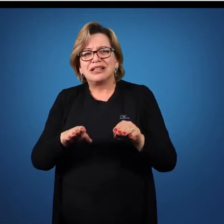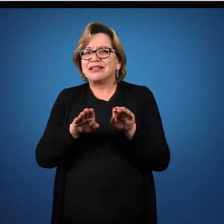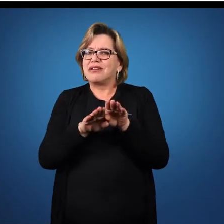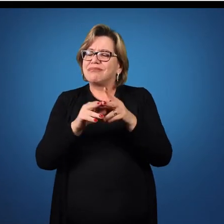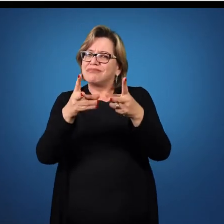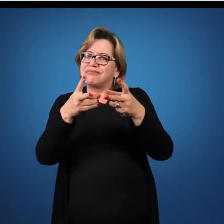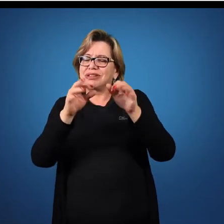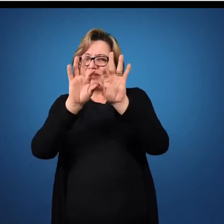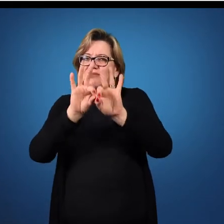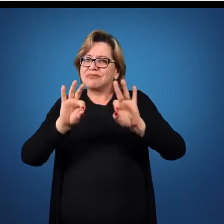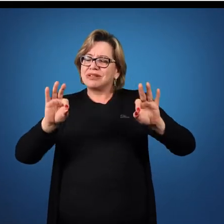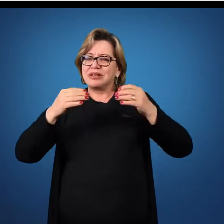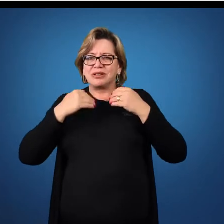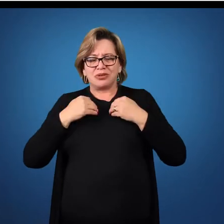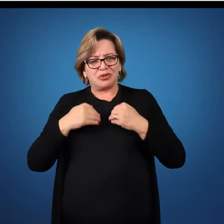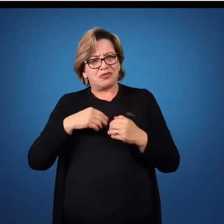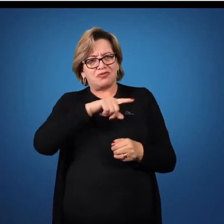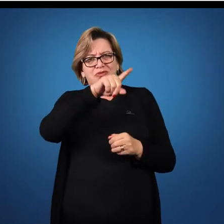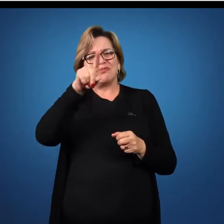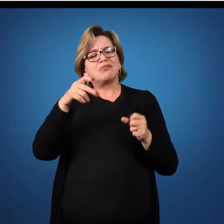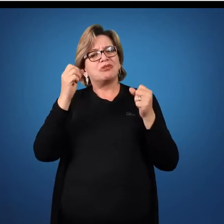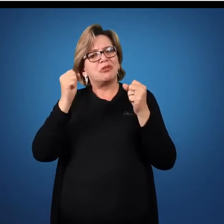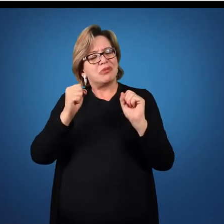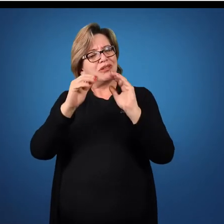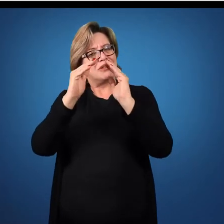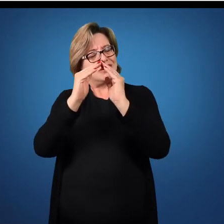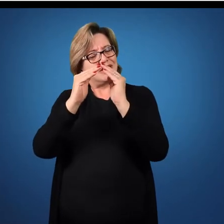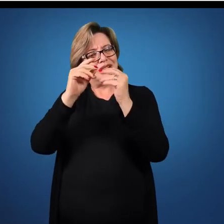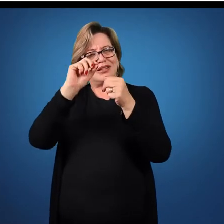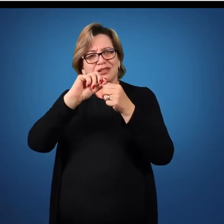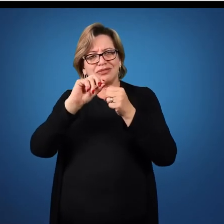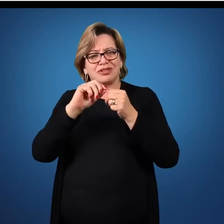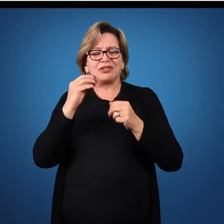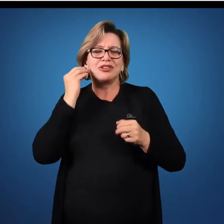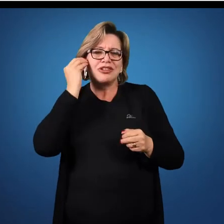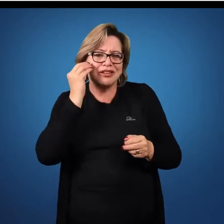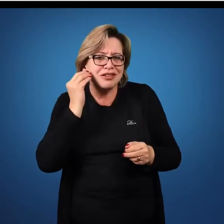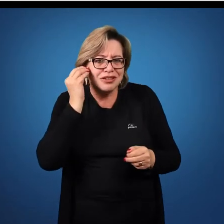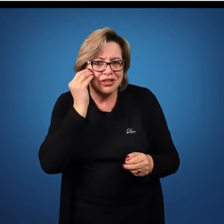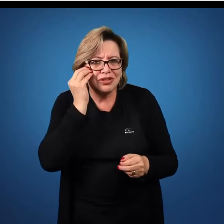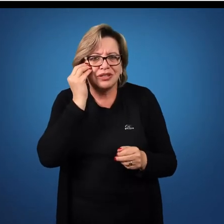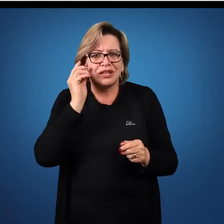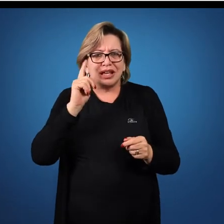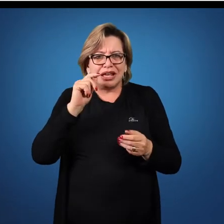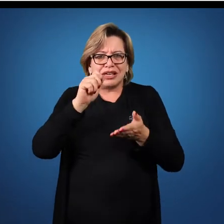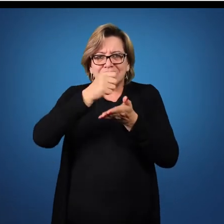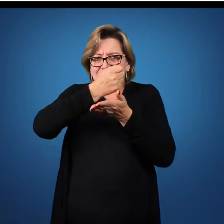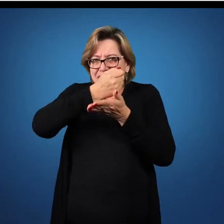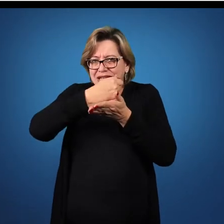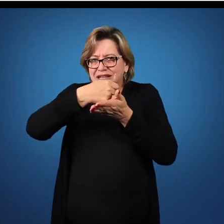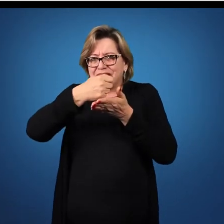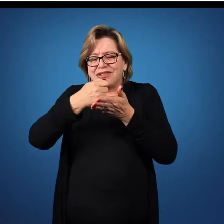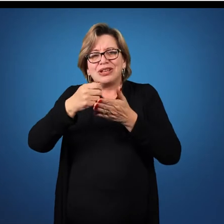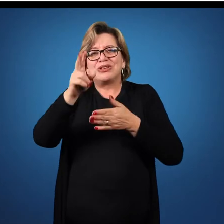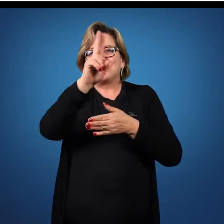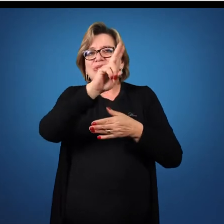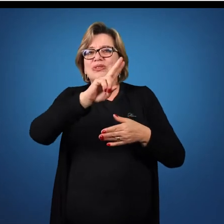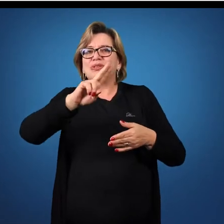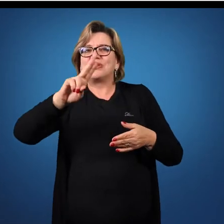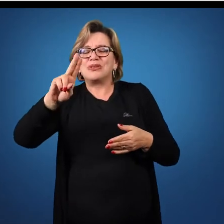corpo, que vocês podem fazer em casa, para que vocês experimentem isso, é escrever o nome de vocês.